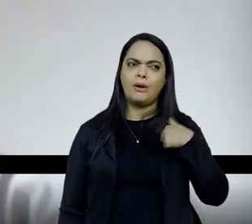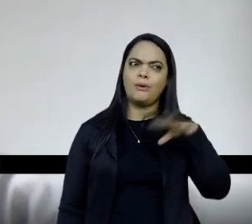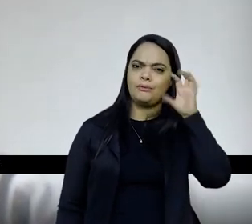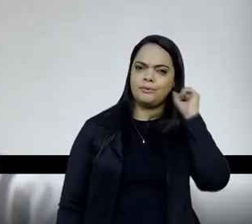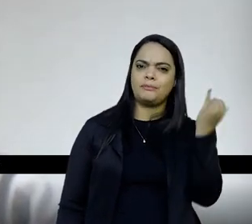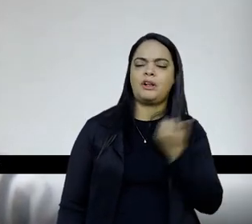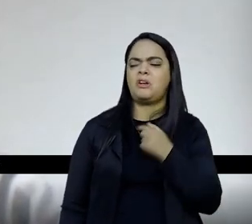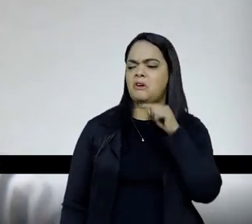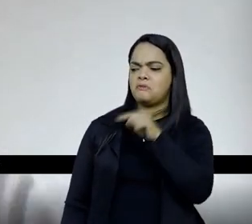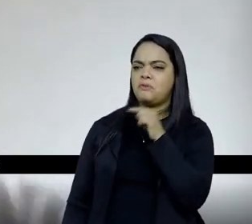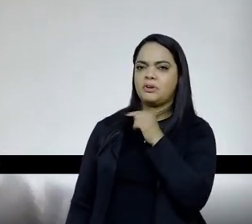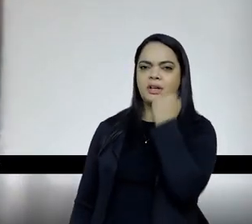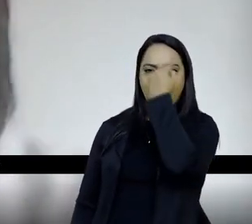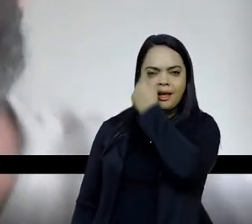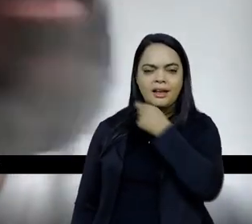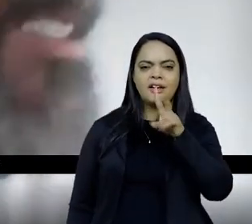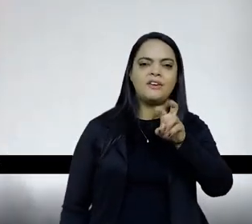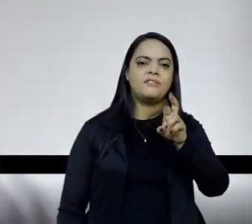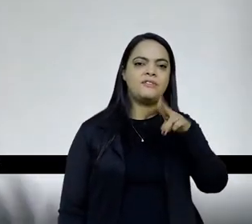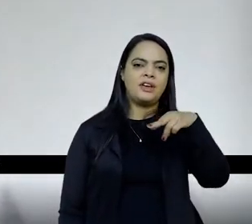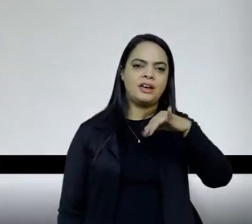ah, você está com cara de guernica, né, assim,